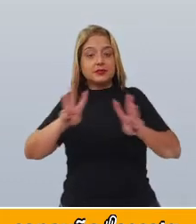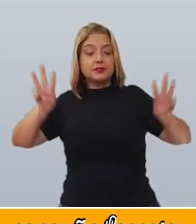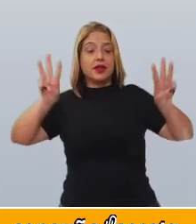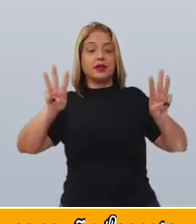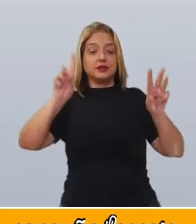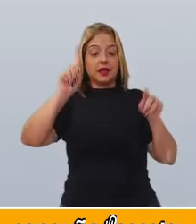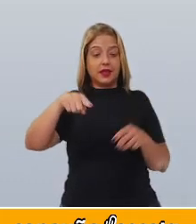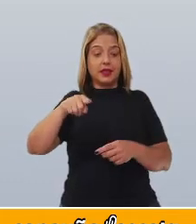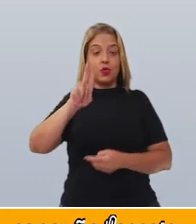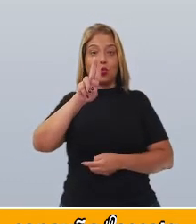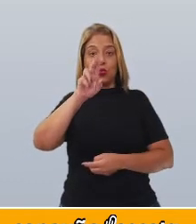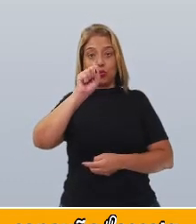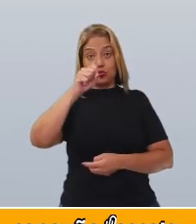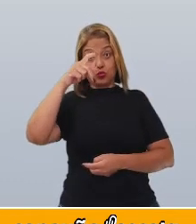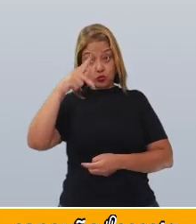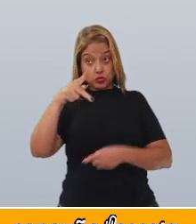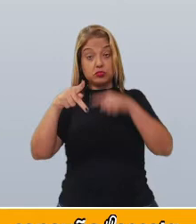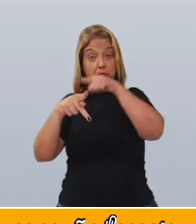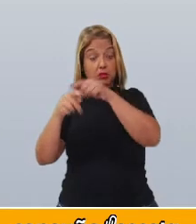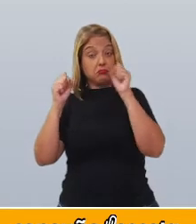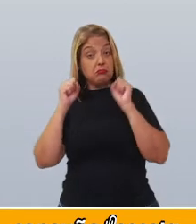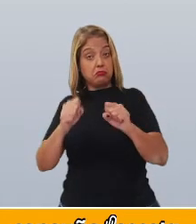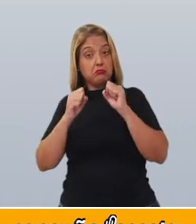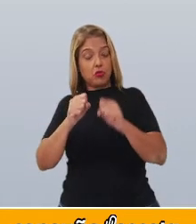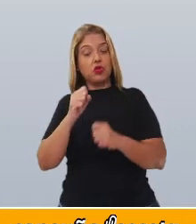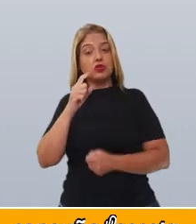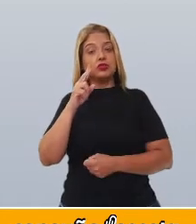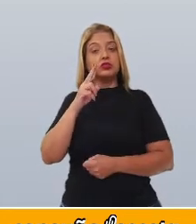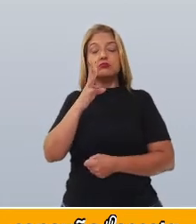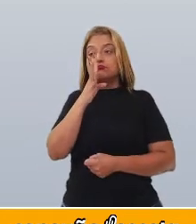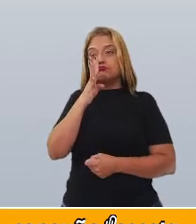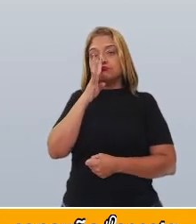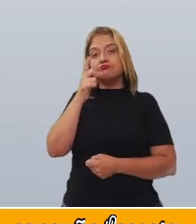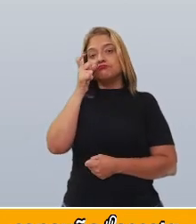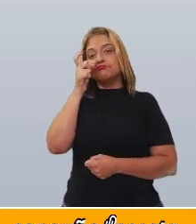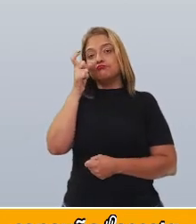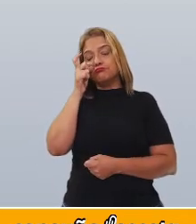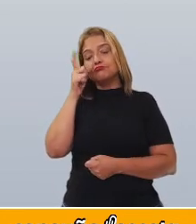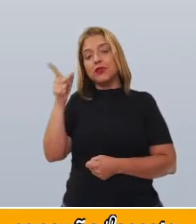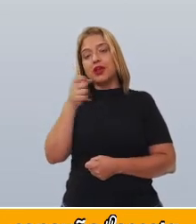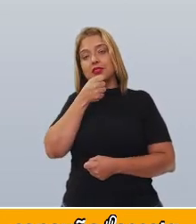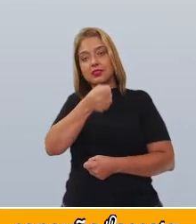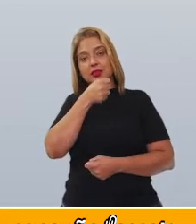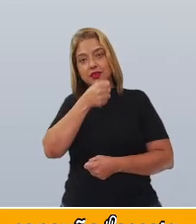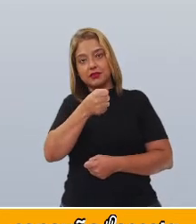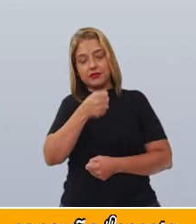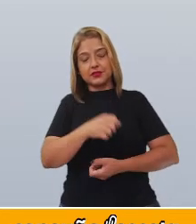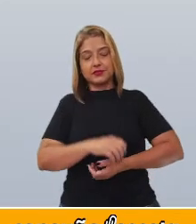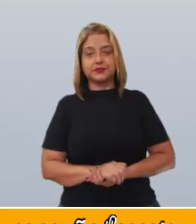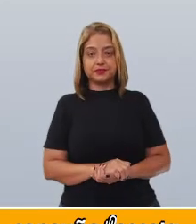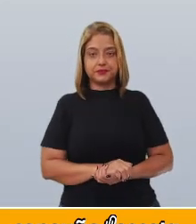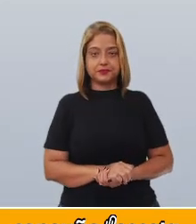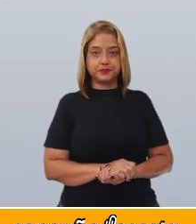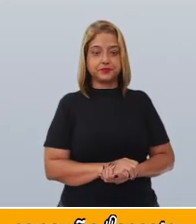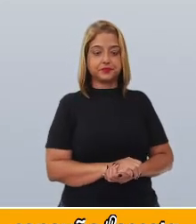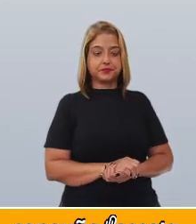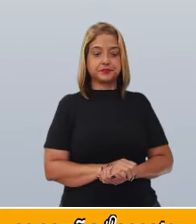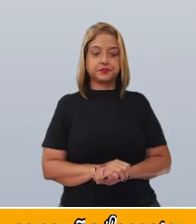referências dessa entrevista, escrita, há, então, a indicação do site da USP.